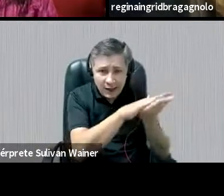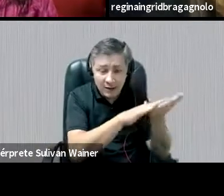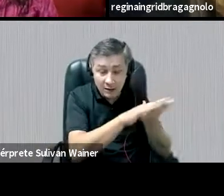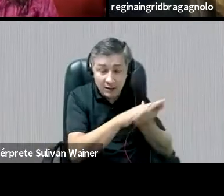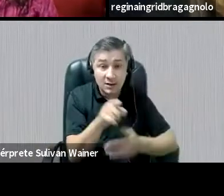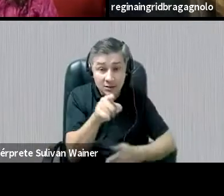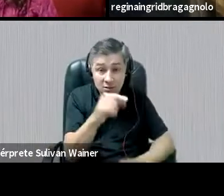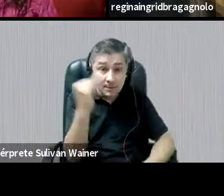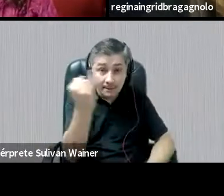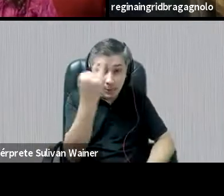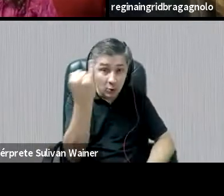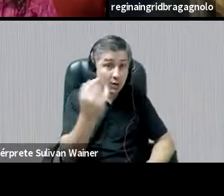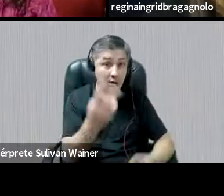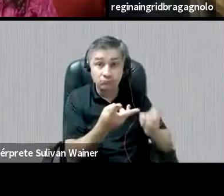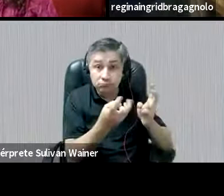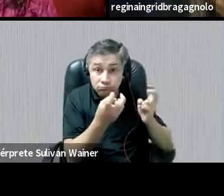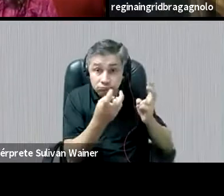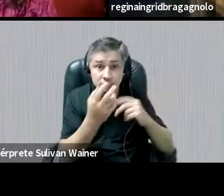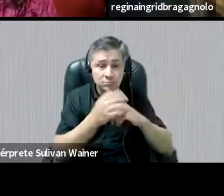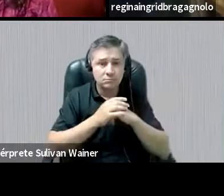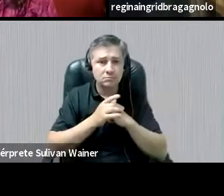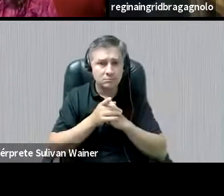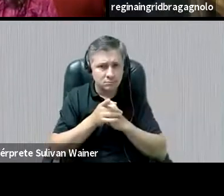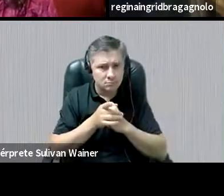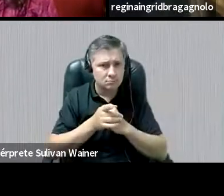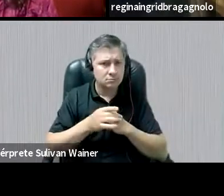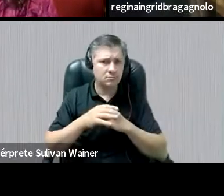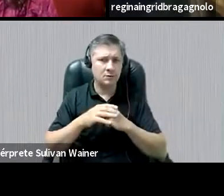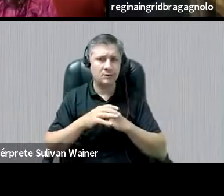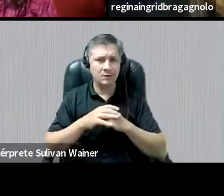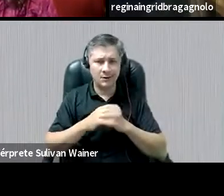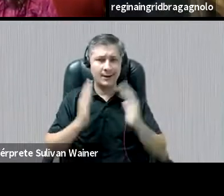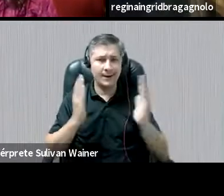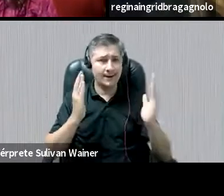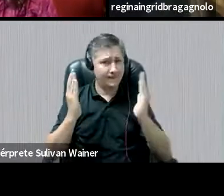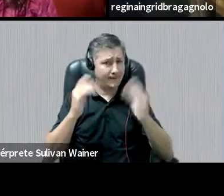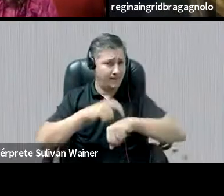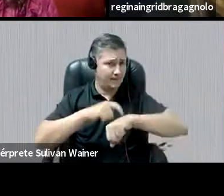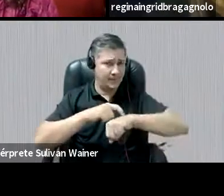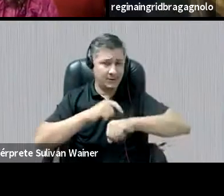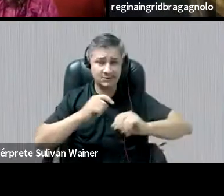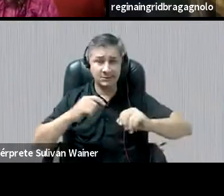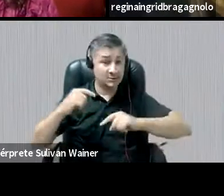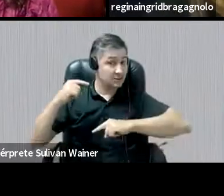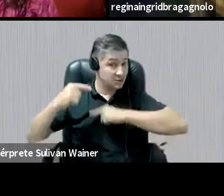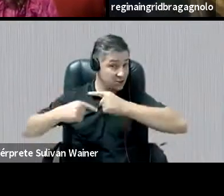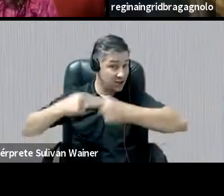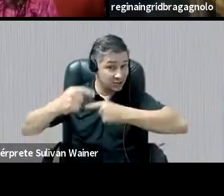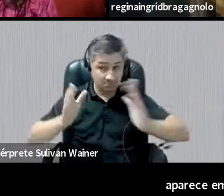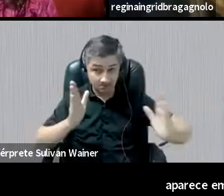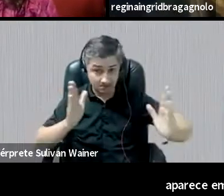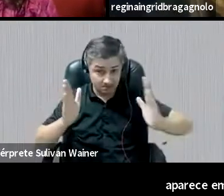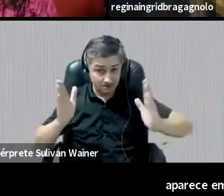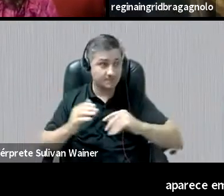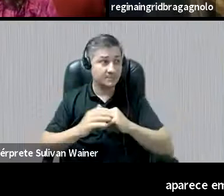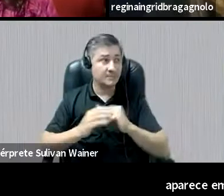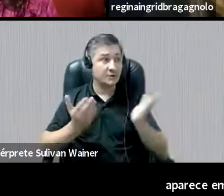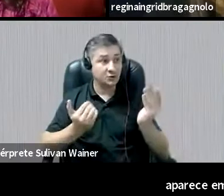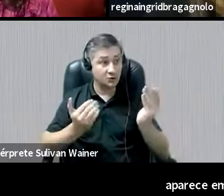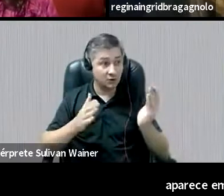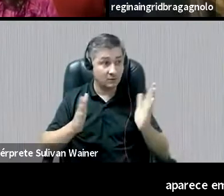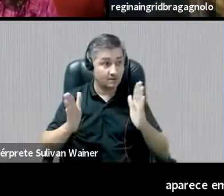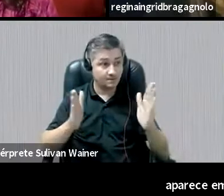um dado muito importante, né, nessa, nessa dimensão geracional, que, então,